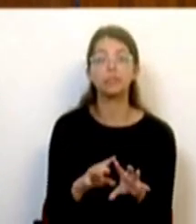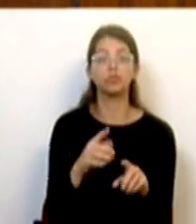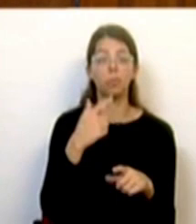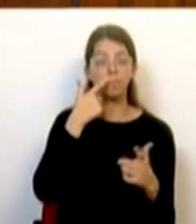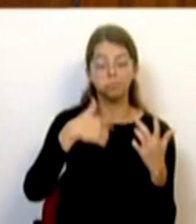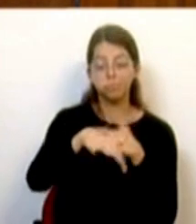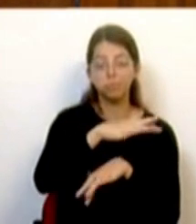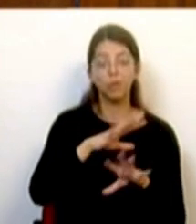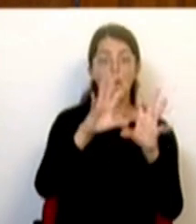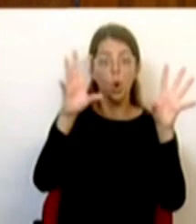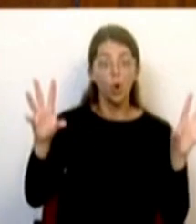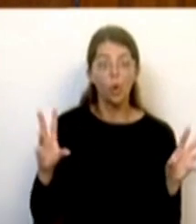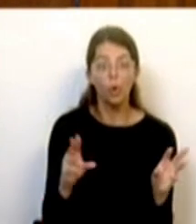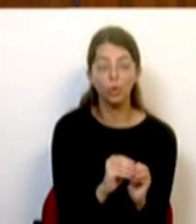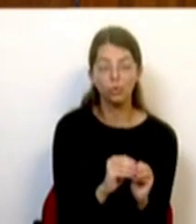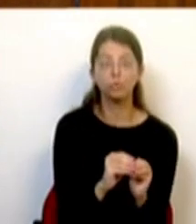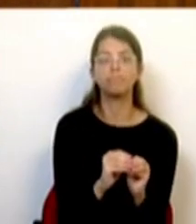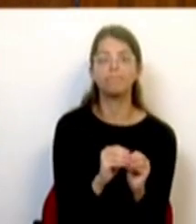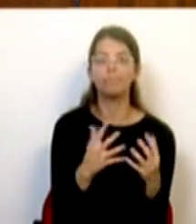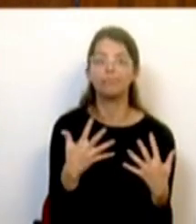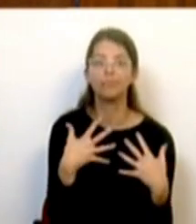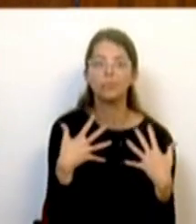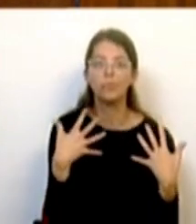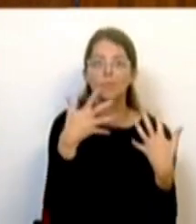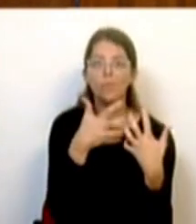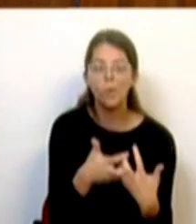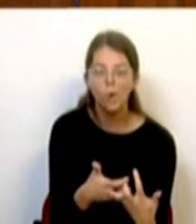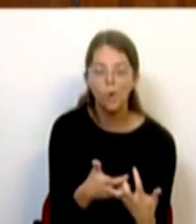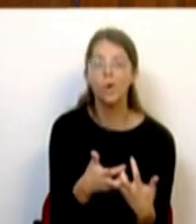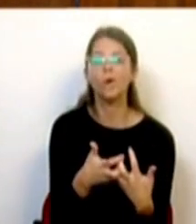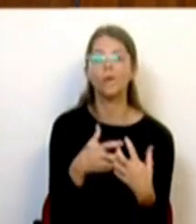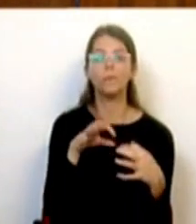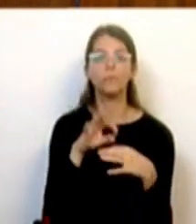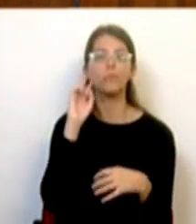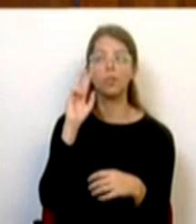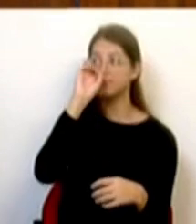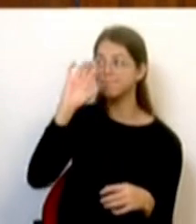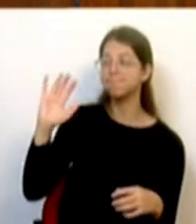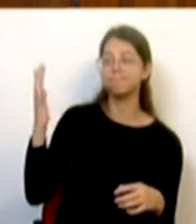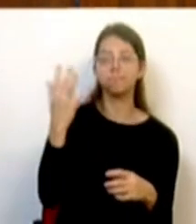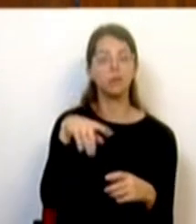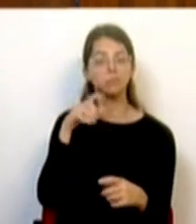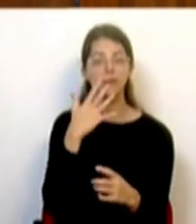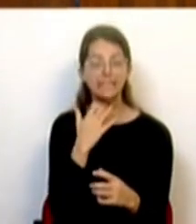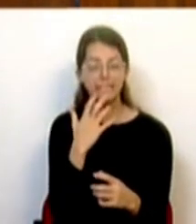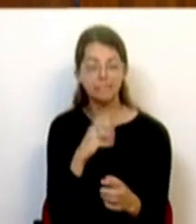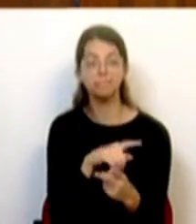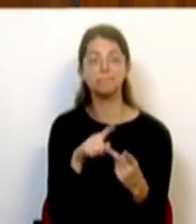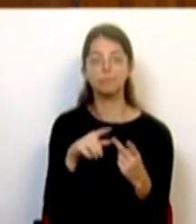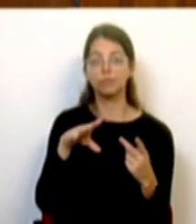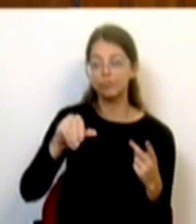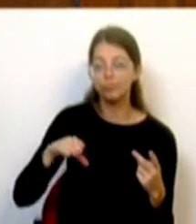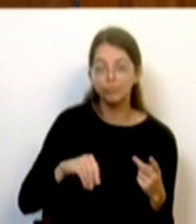públicos, harmoniar todos os interesses públicos que vão desde a preservação dos valores ambientais ao desenvolvimento